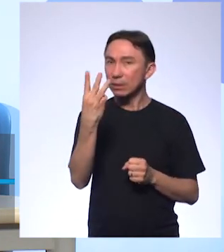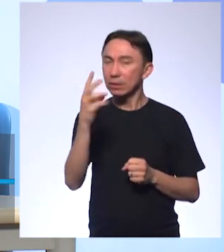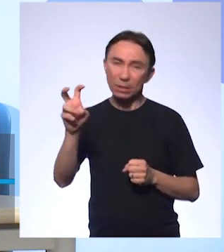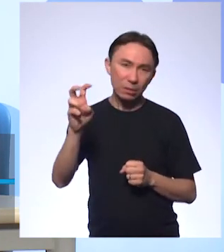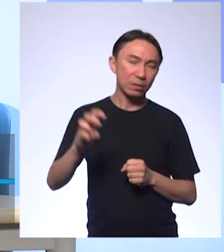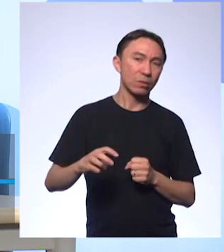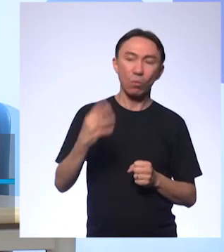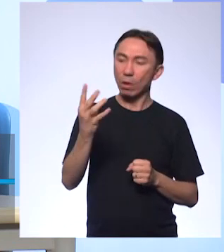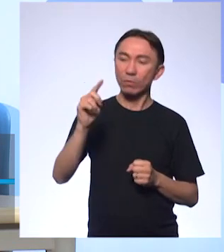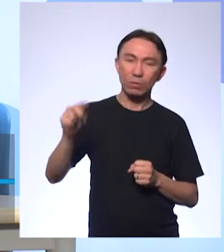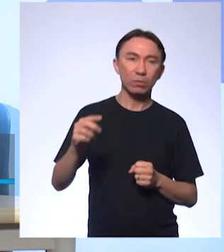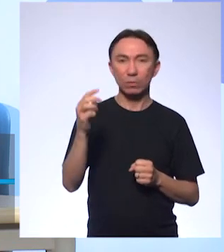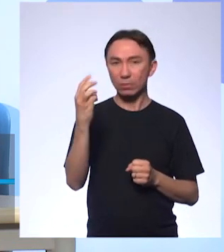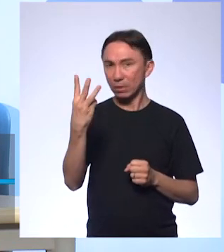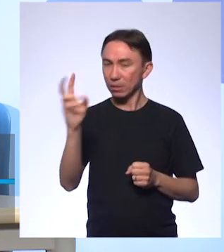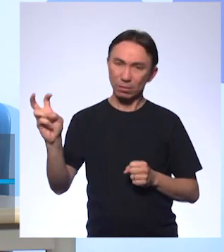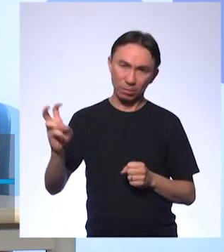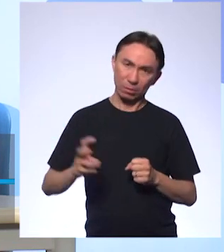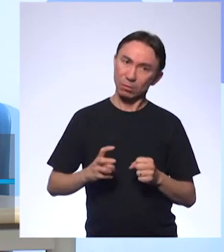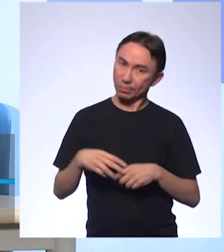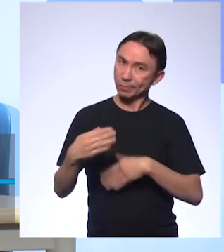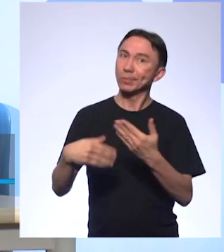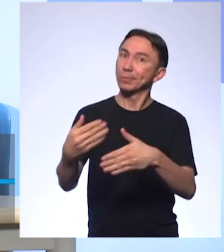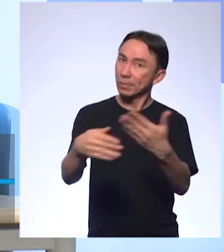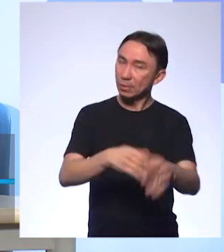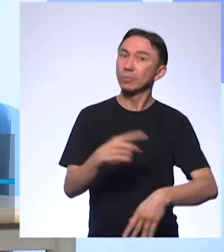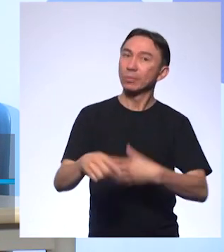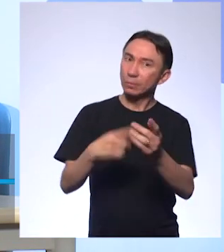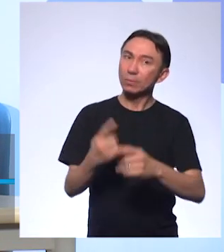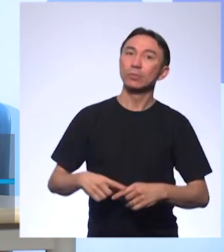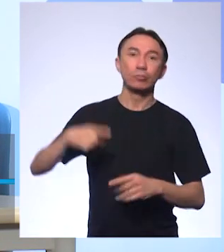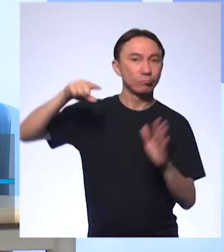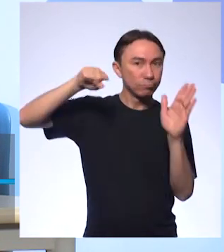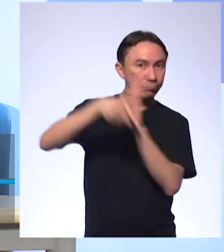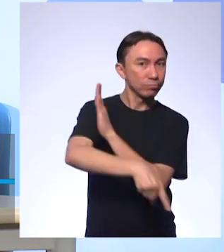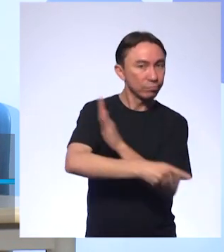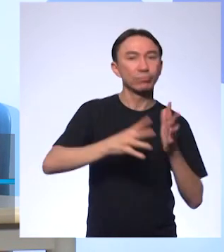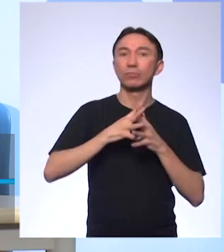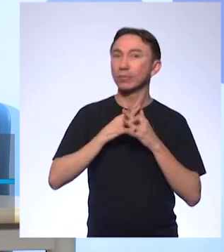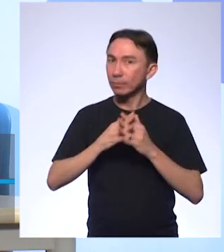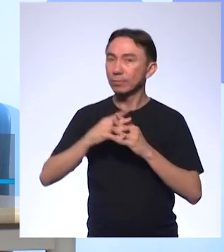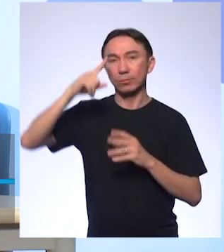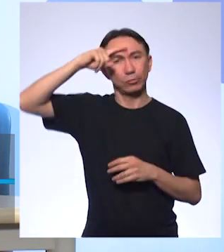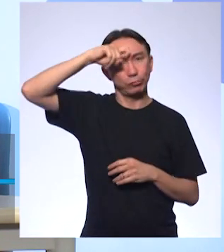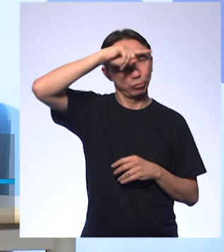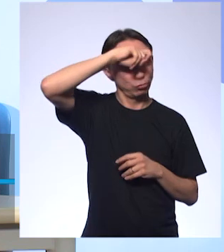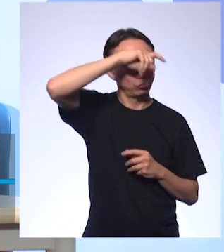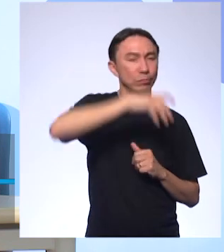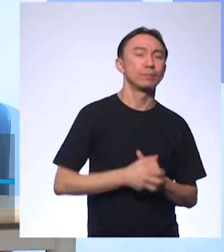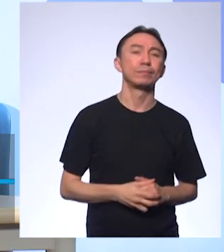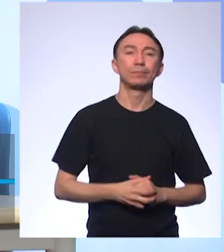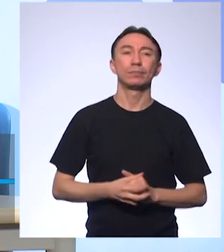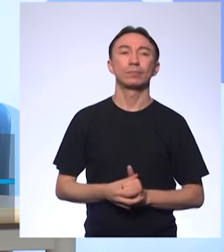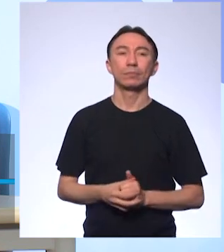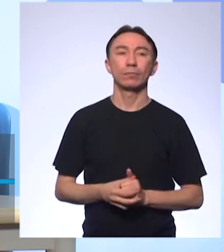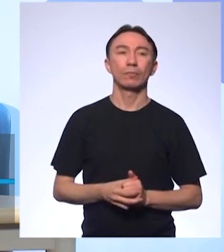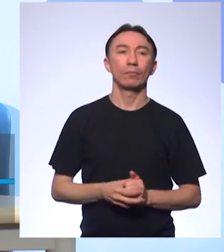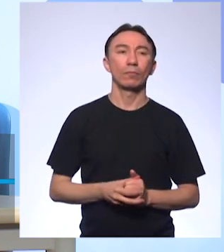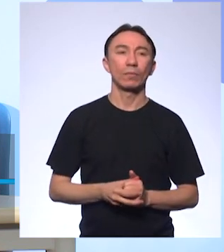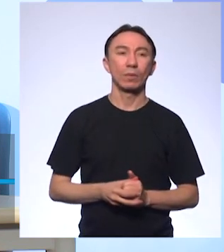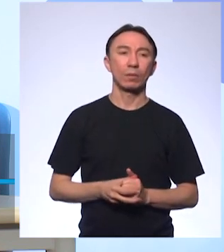etc. E aí o bicho pega. Está colocando assim. Olha só. Olha só.